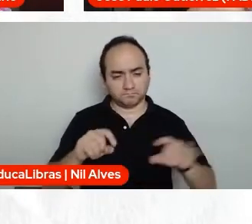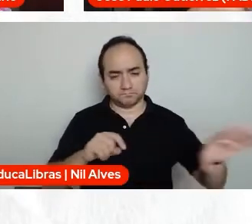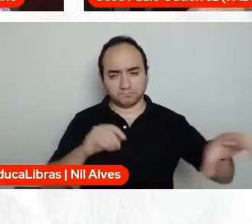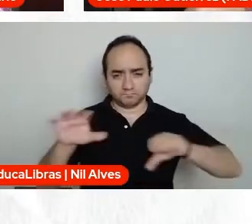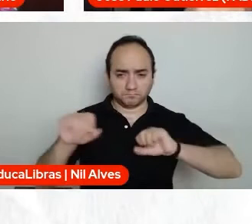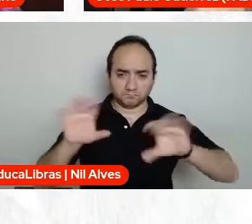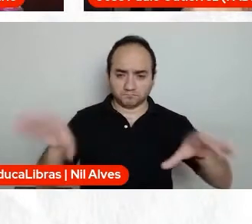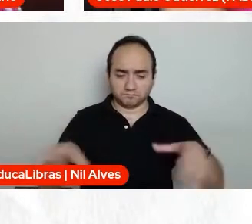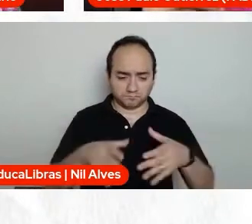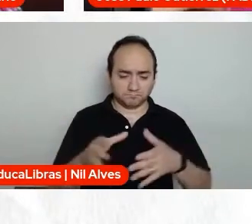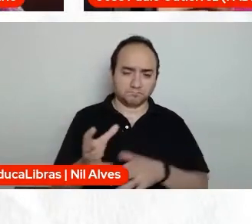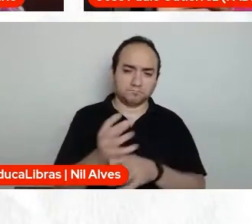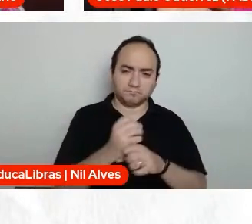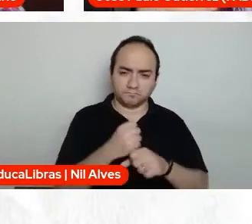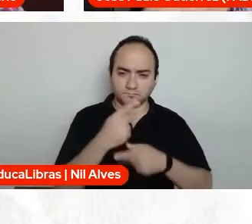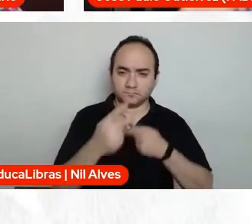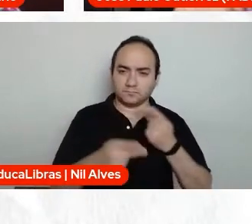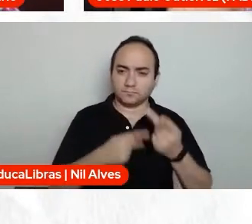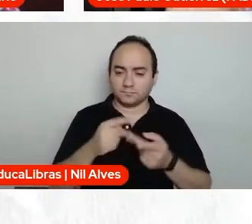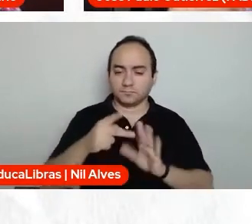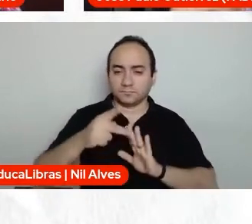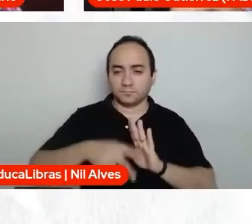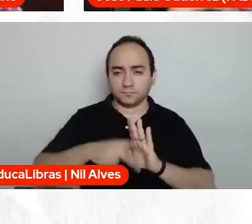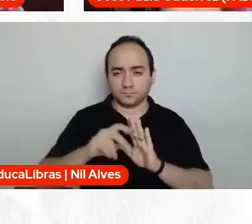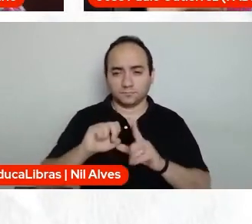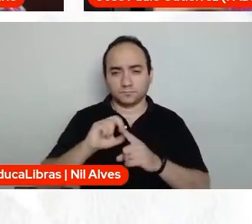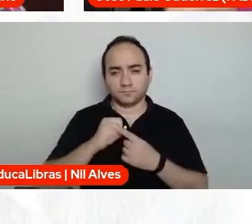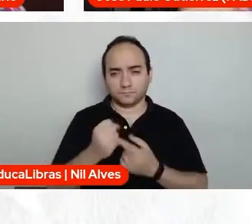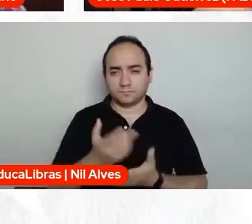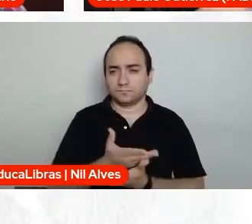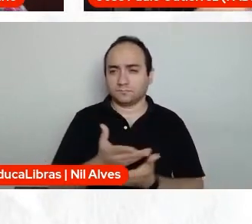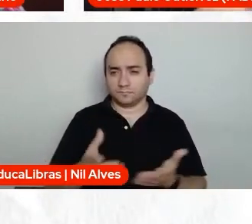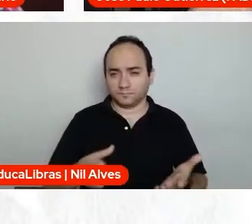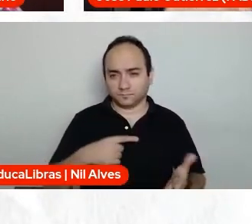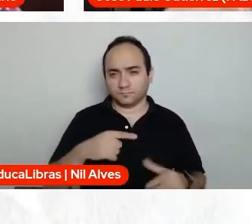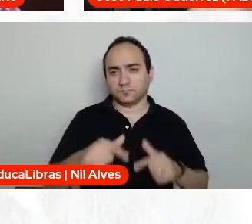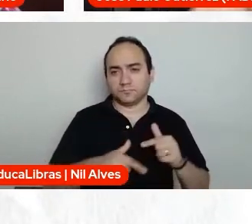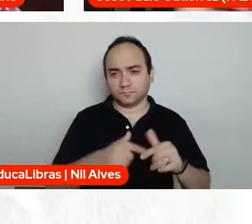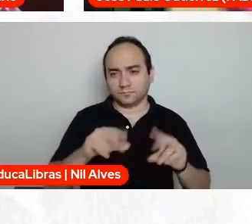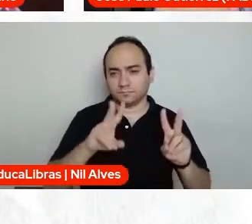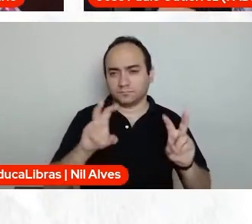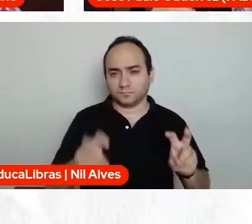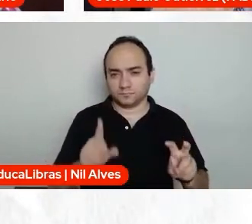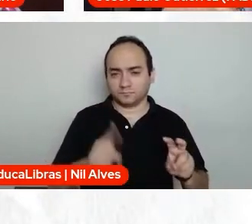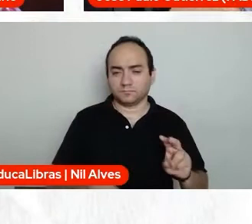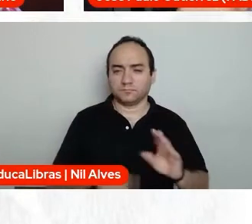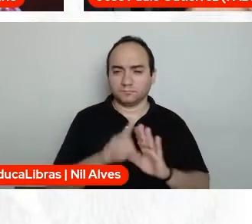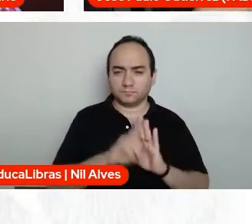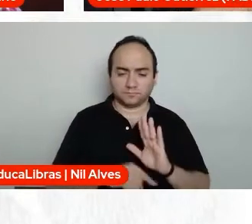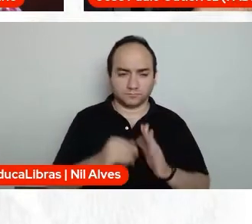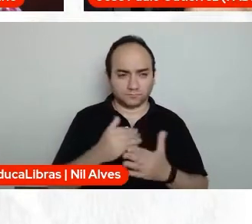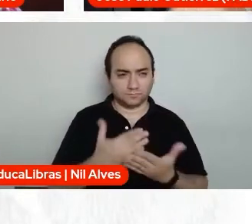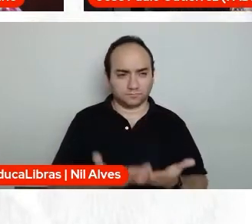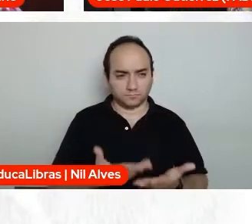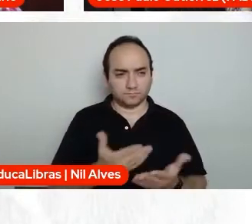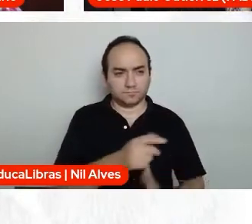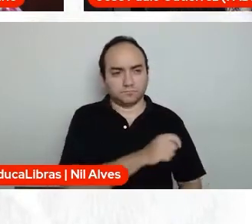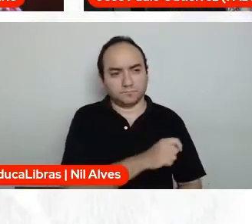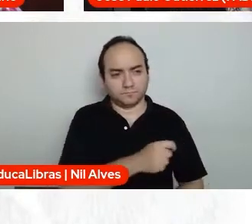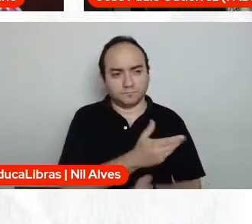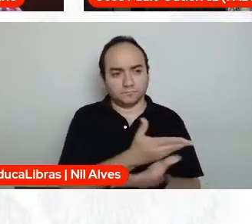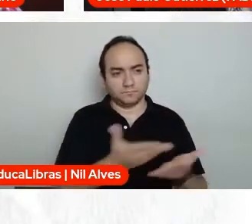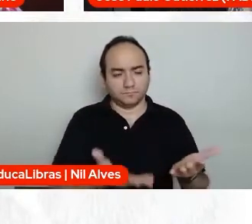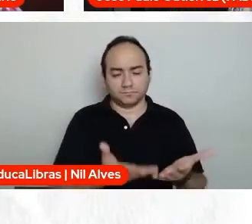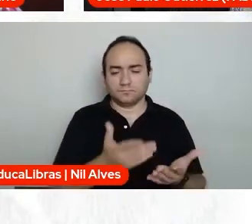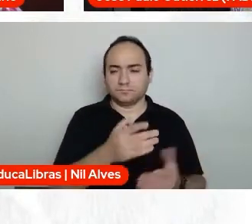agregar pessoas, né? E projetos e associações para trabalhar a temática com alunos, professores, diretores e a sociedade